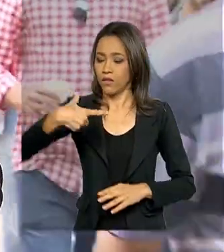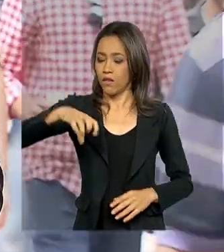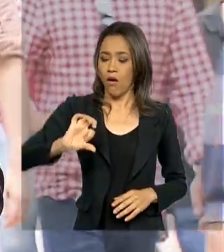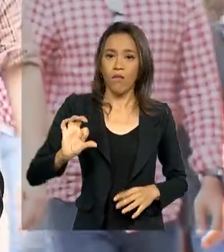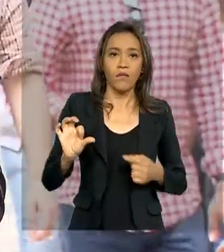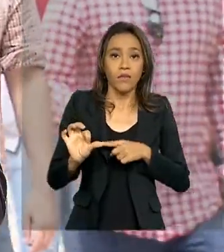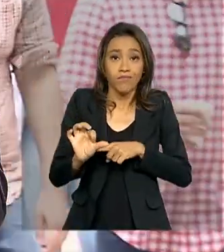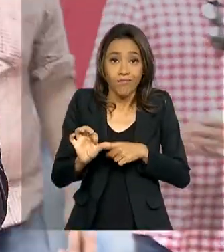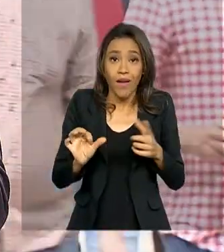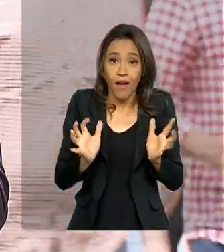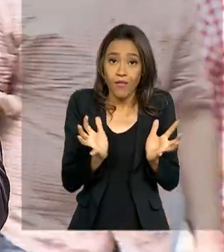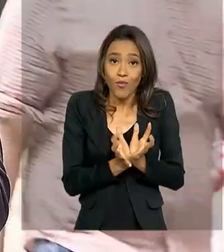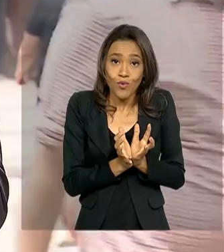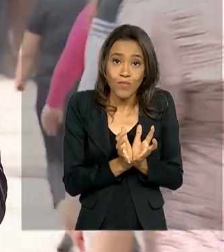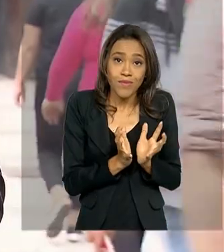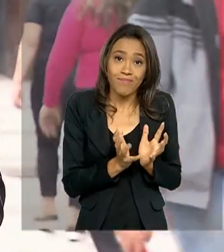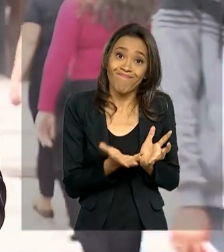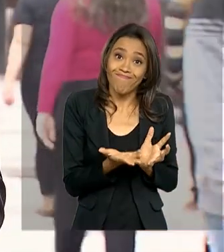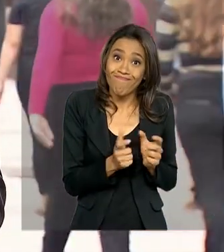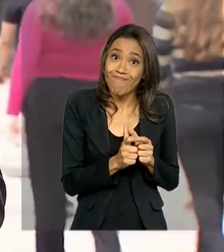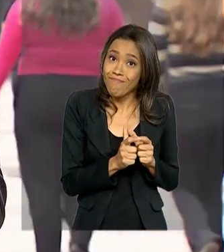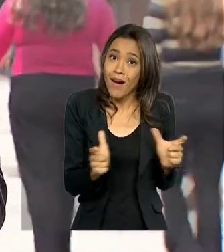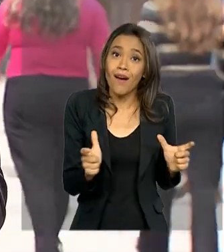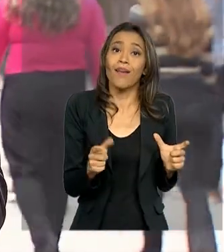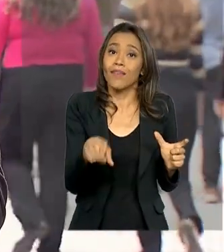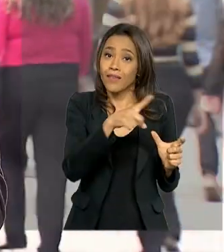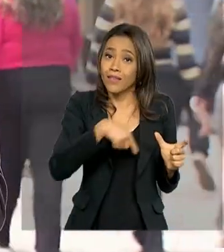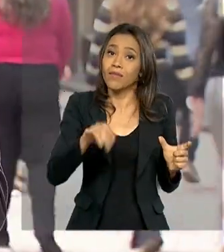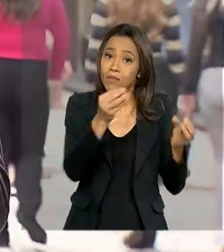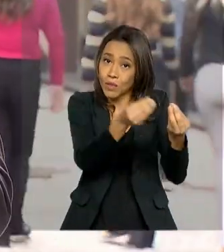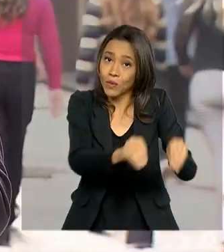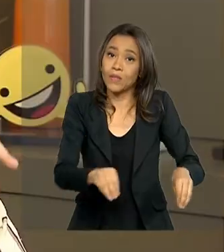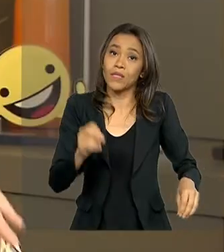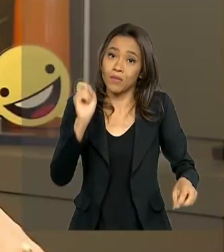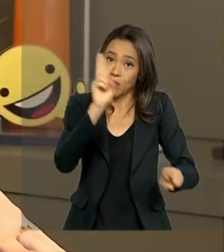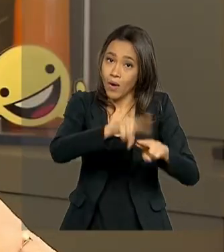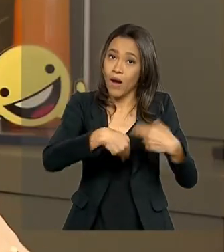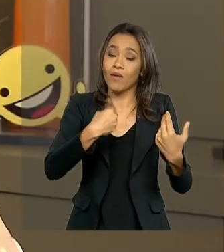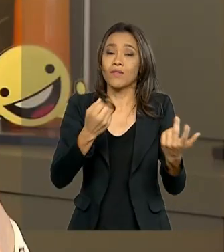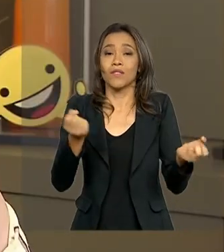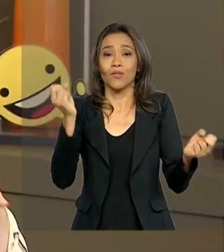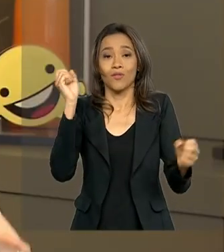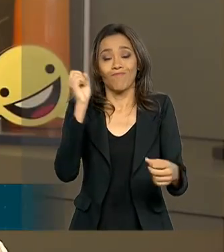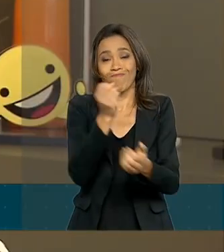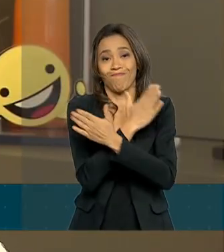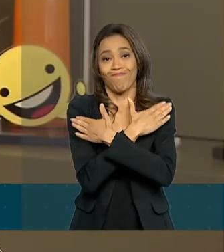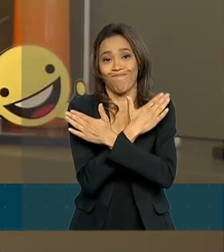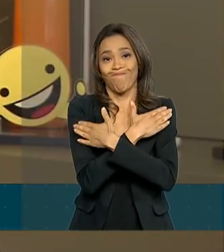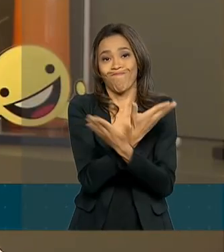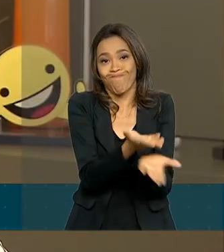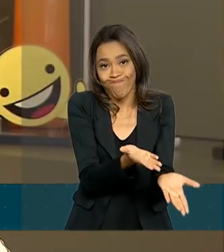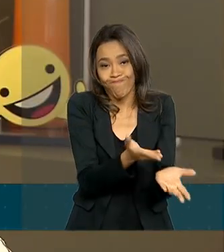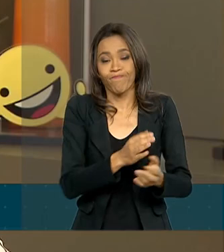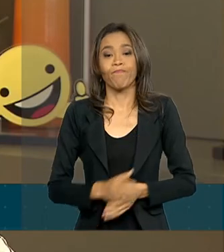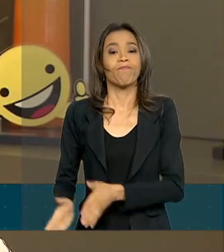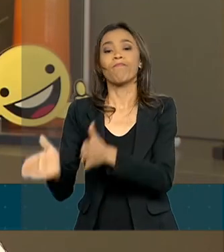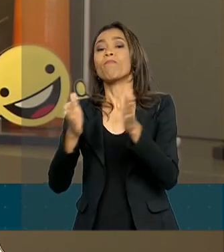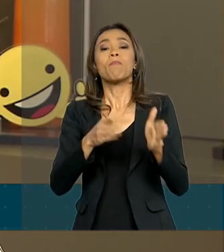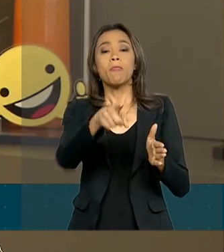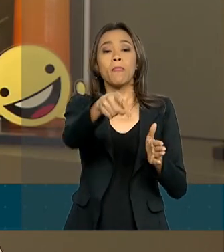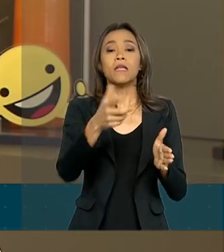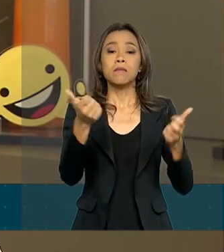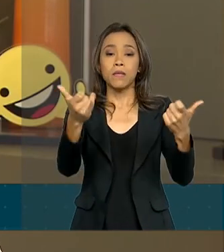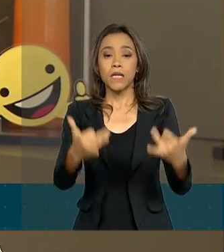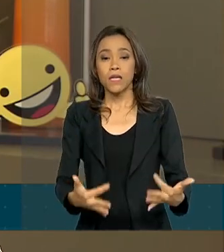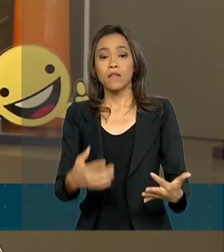é a parcela da população mais afetada pelo desemprego. O trabalho inicial para esses jovens também é uma